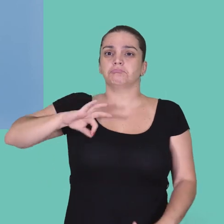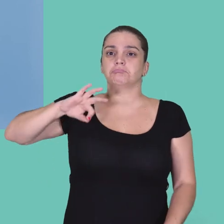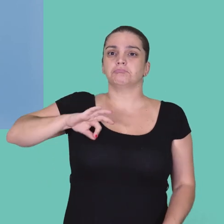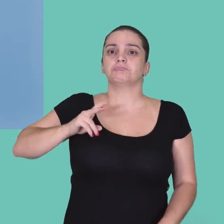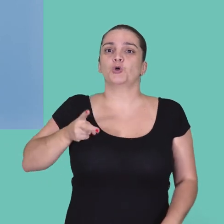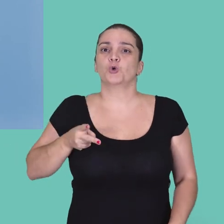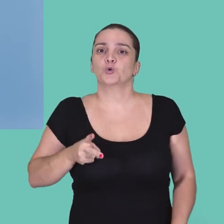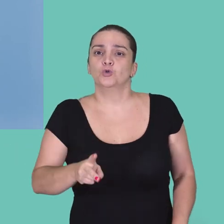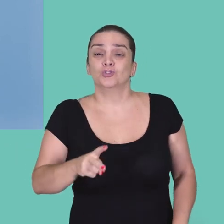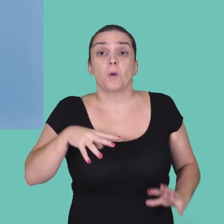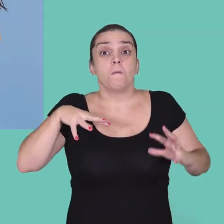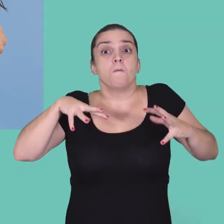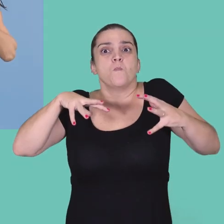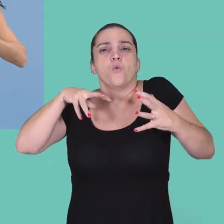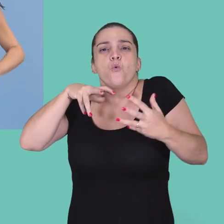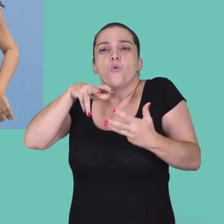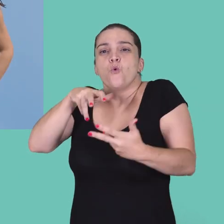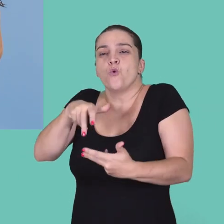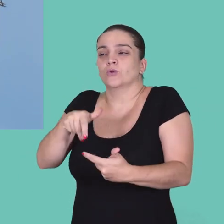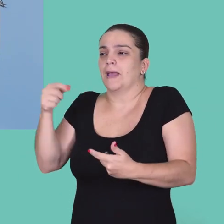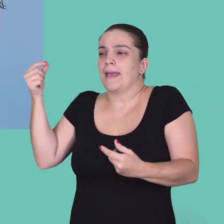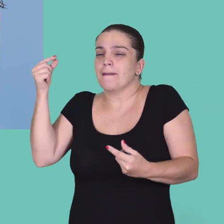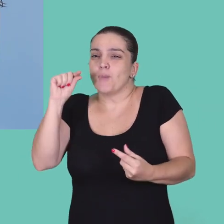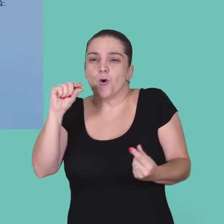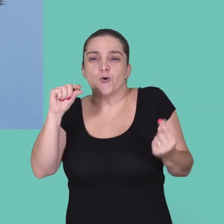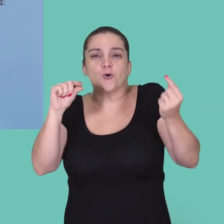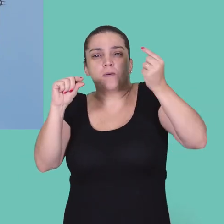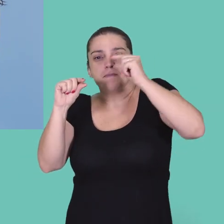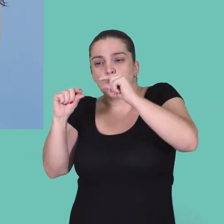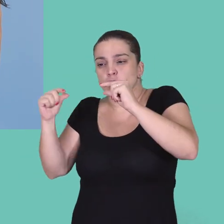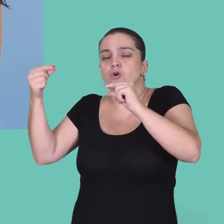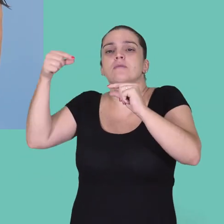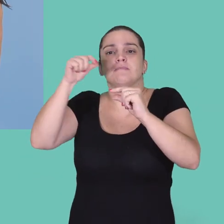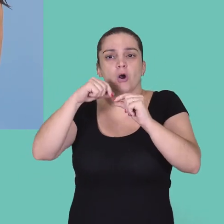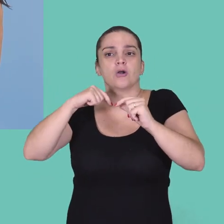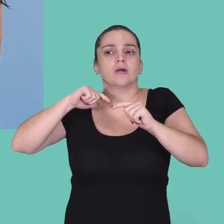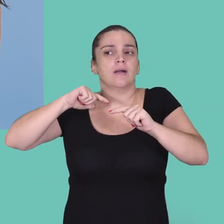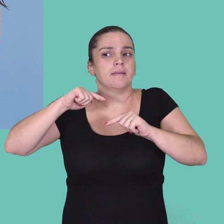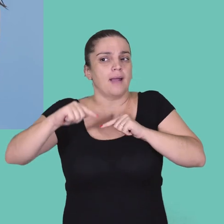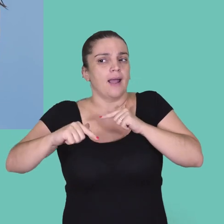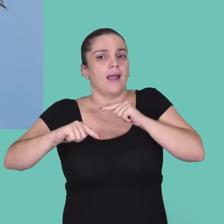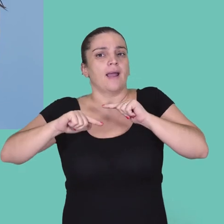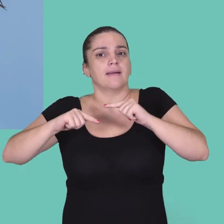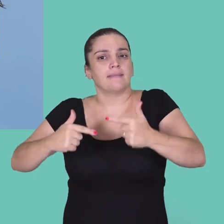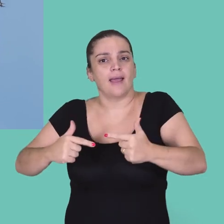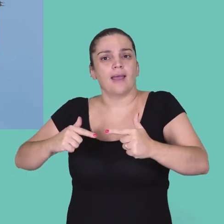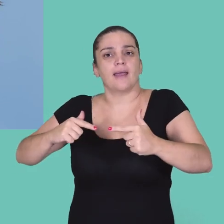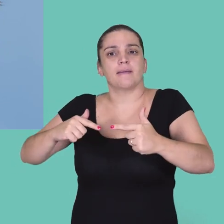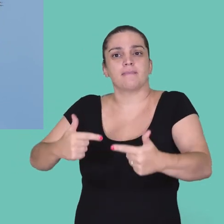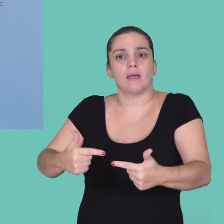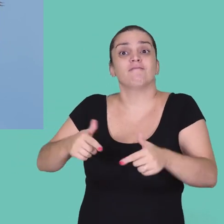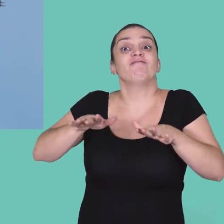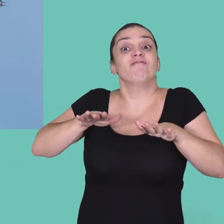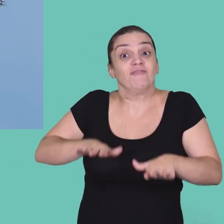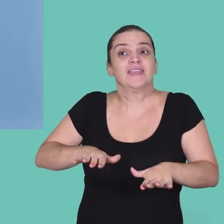bolsistas se tornou uma lei. E no mundo inteiro se tem feito ações no sentido de viabilizar que as mulheres